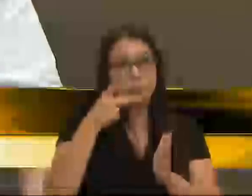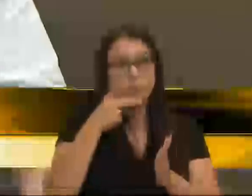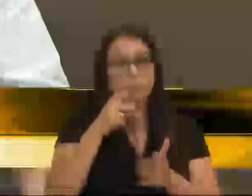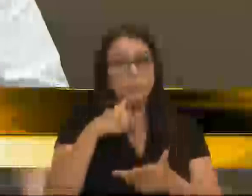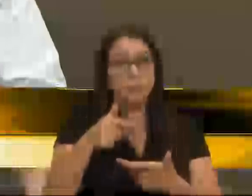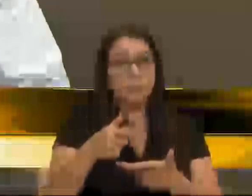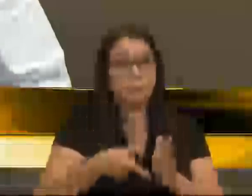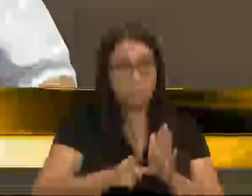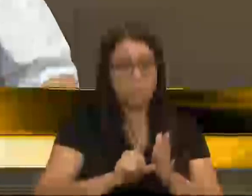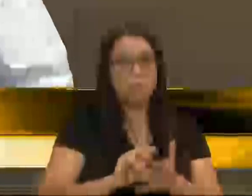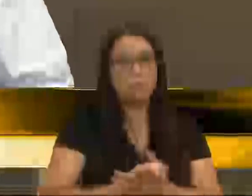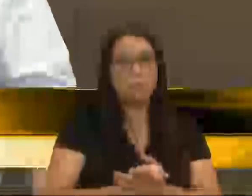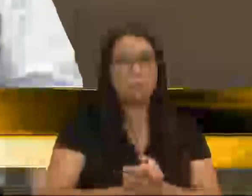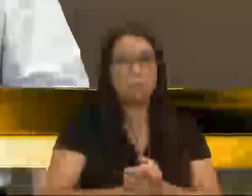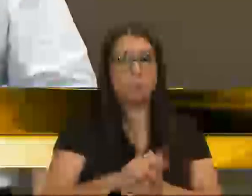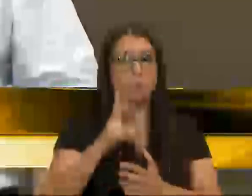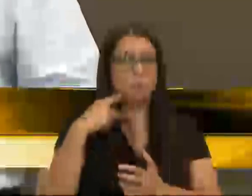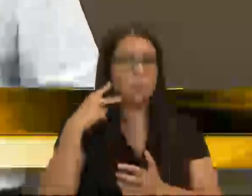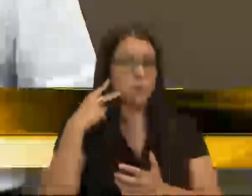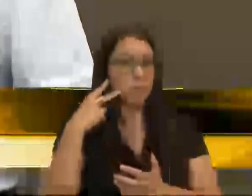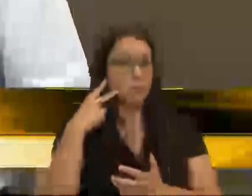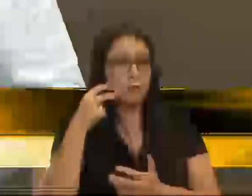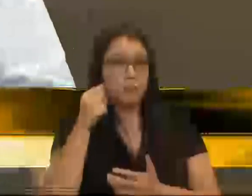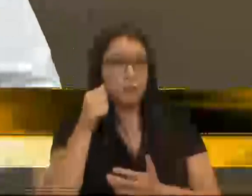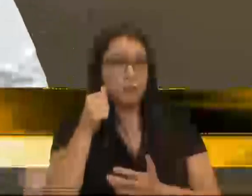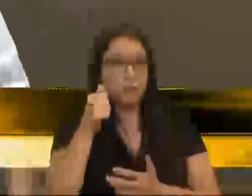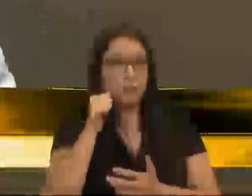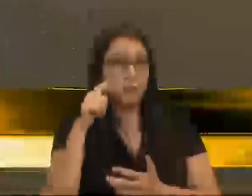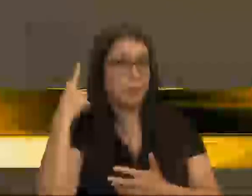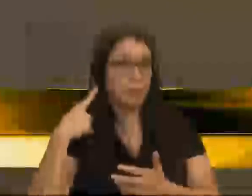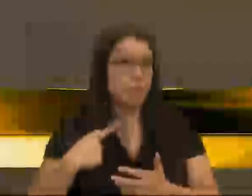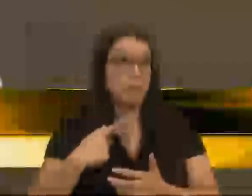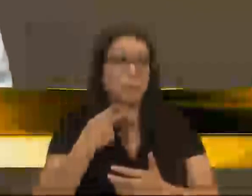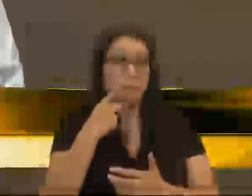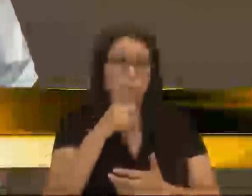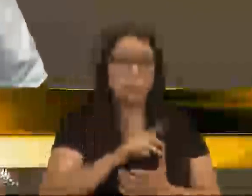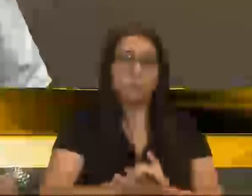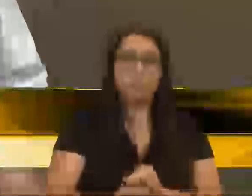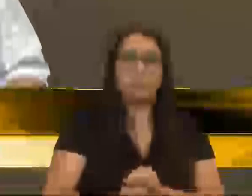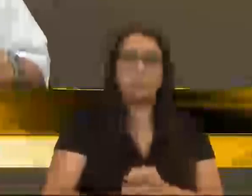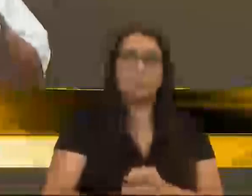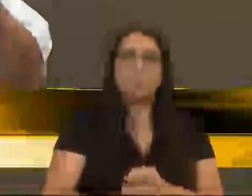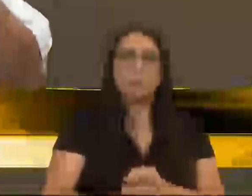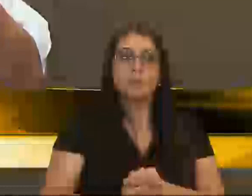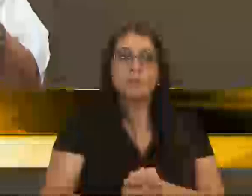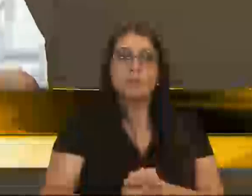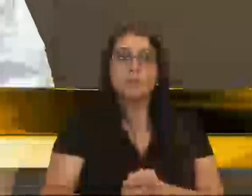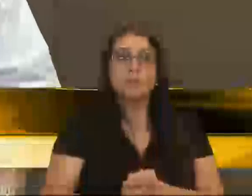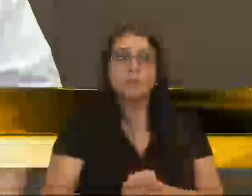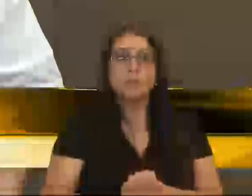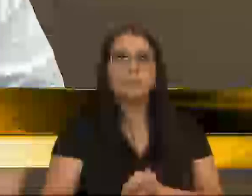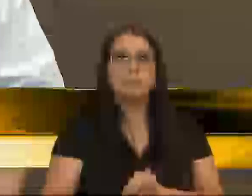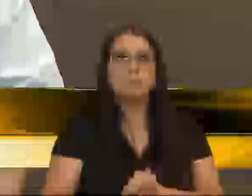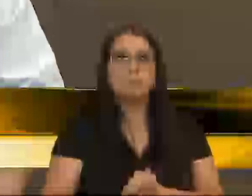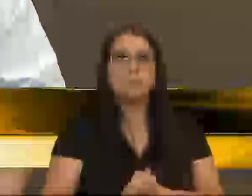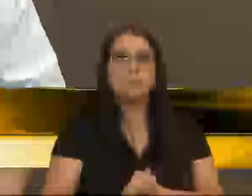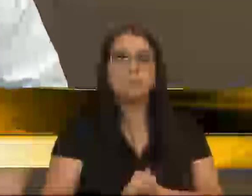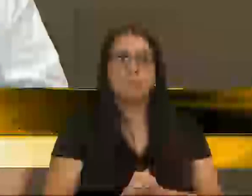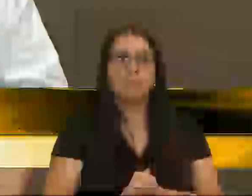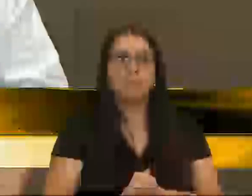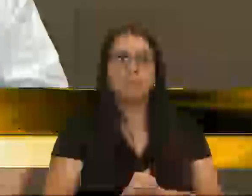posteriormente, que a vereadora Gladys referiu, mas quero trazer aqui a minha